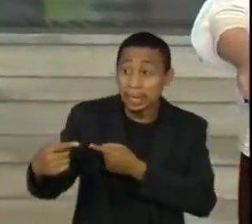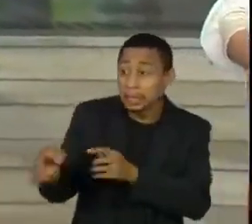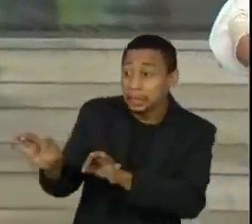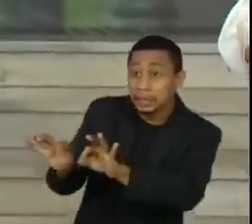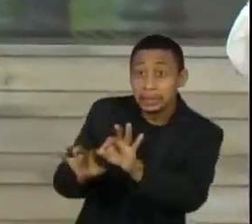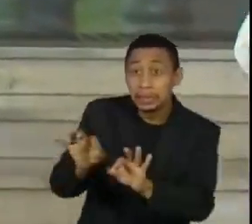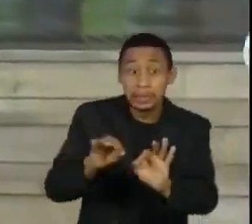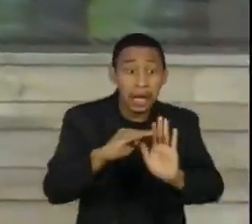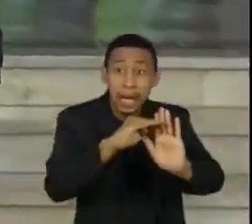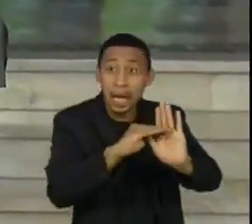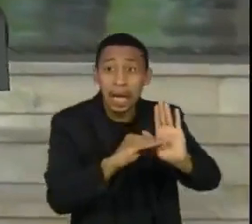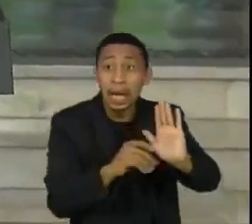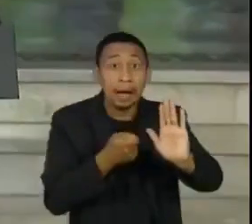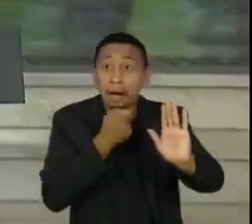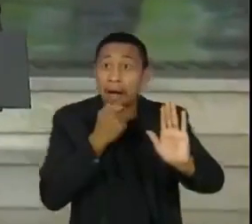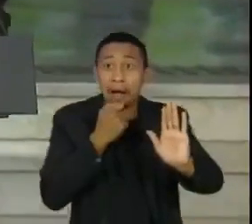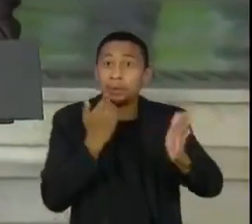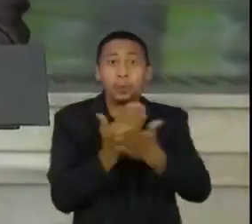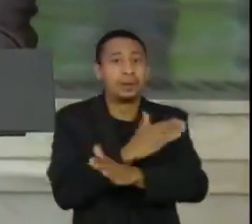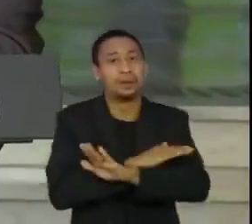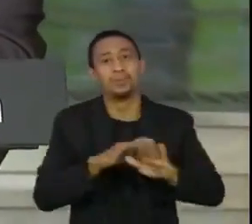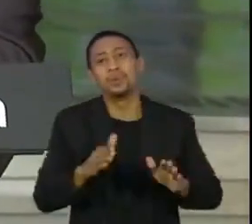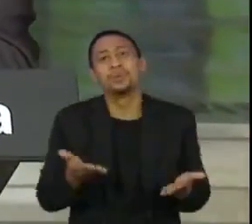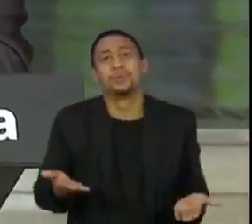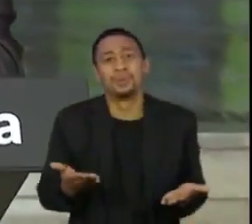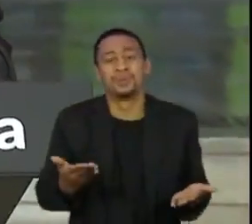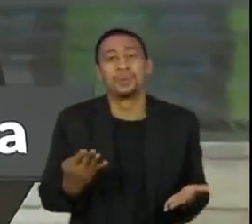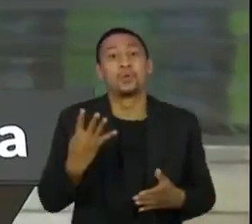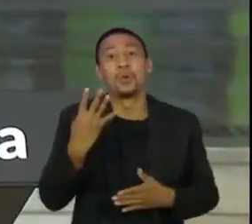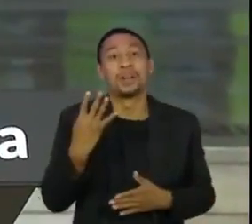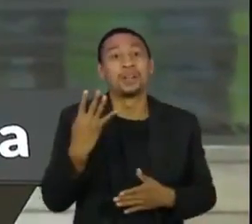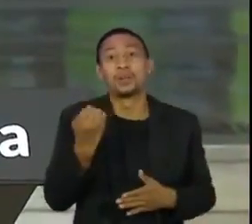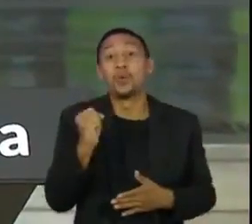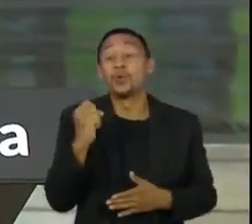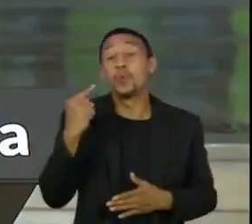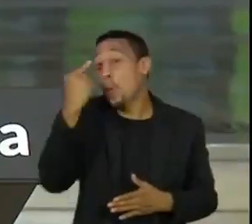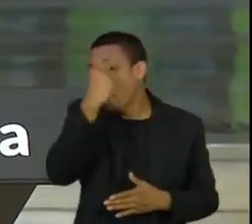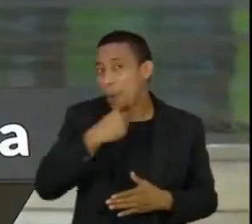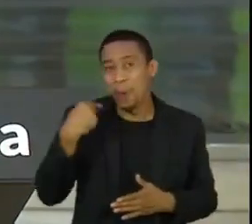que acaba, como disse, em 48 horas.